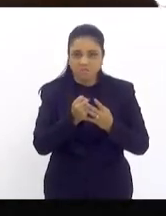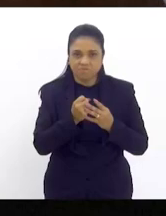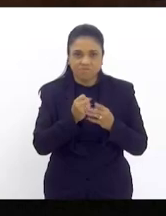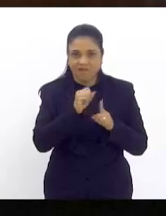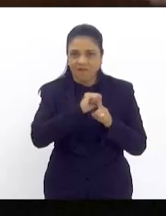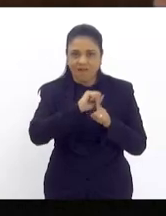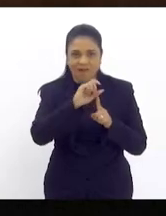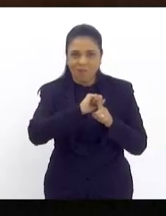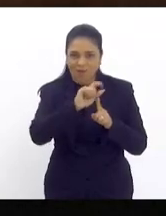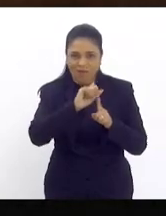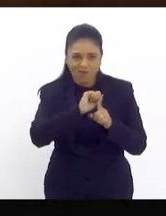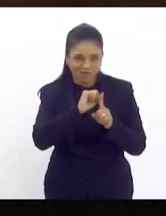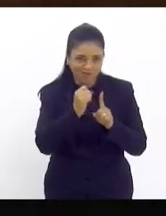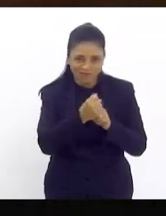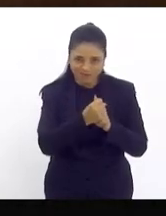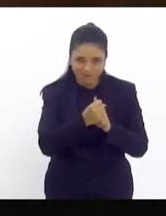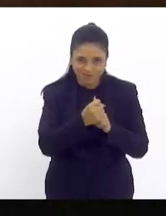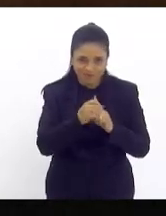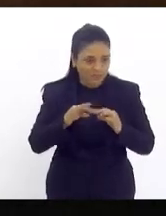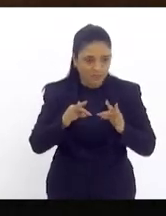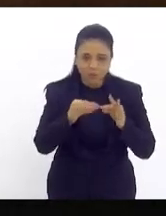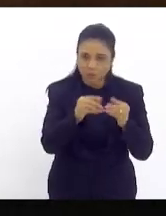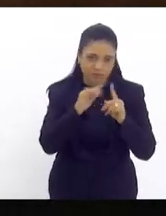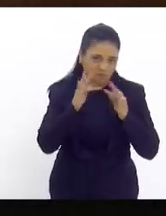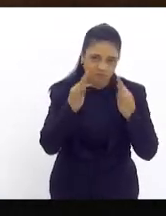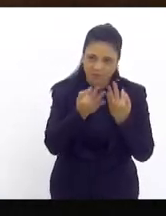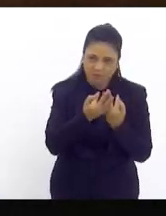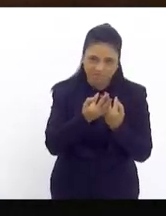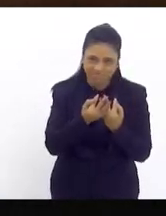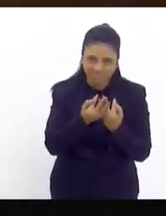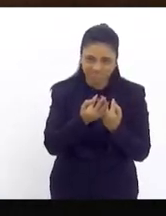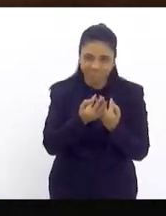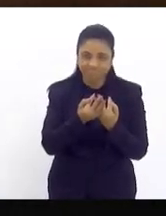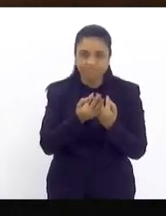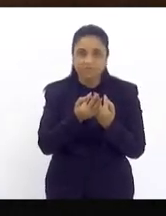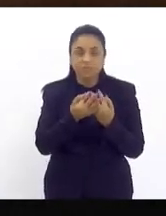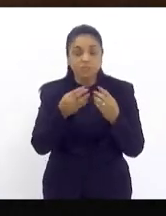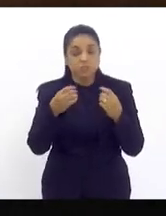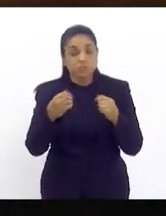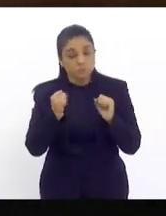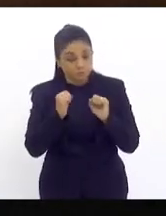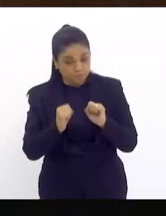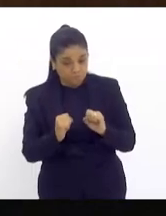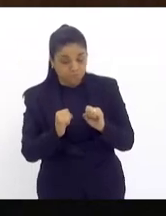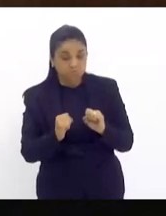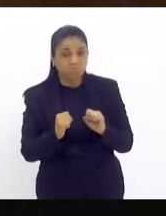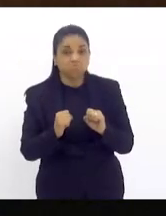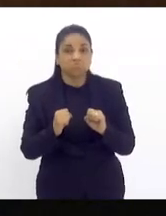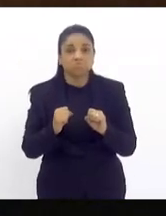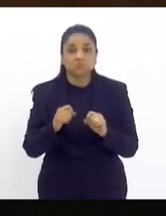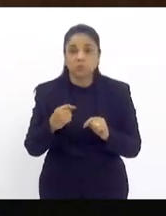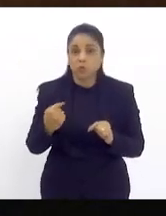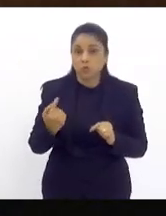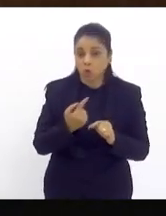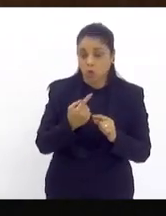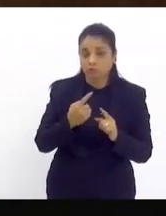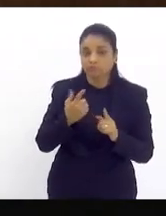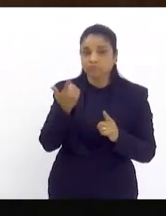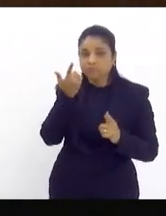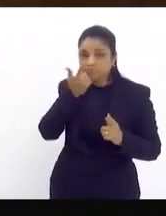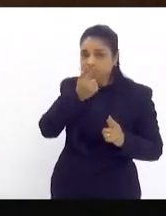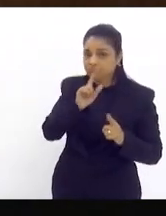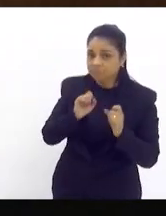na verdade nós deveríamos garantir que todas as vezes em que a defesa